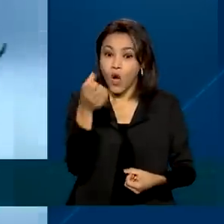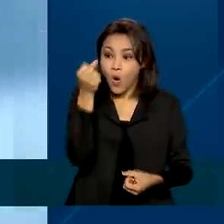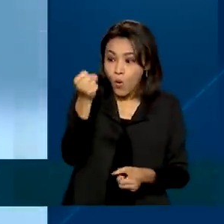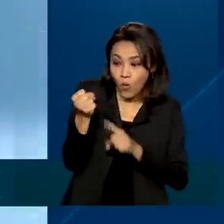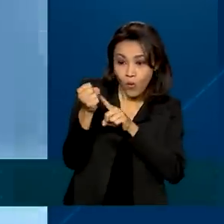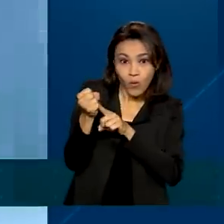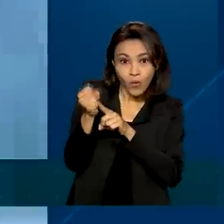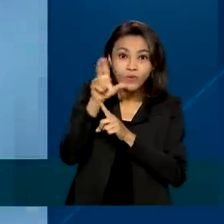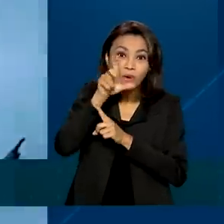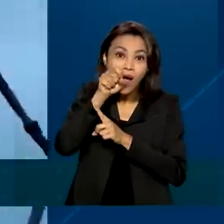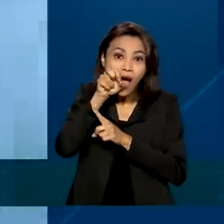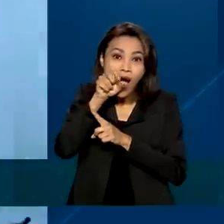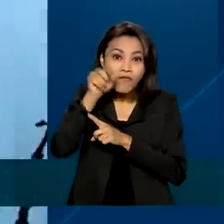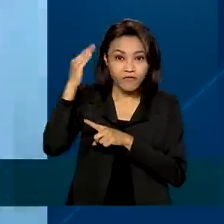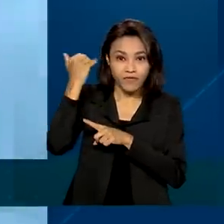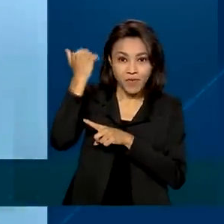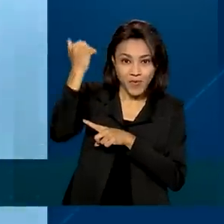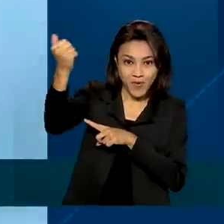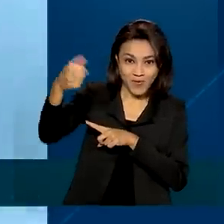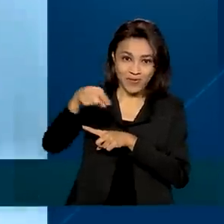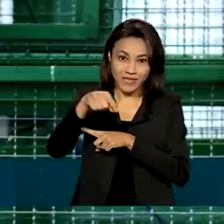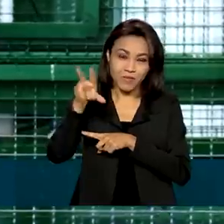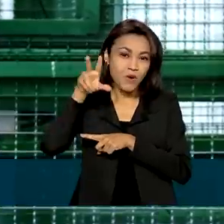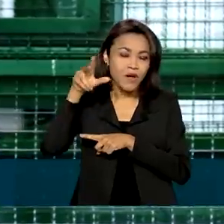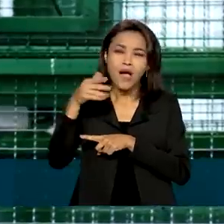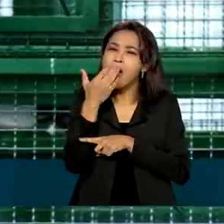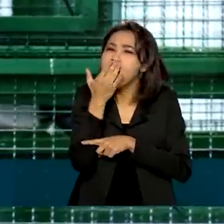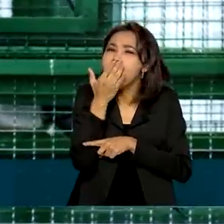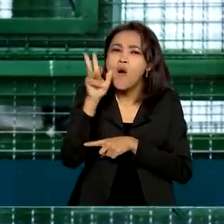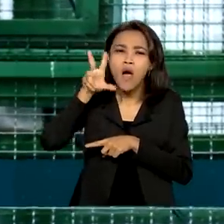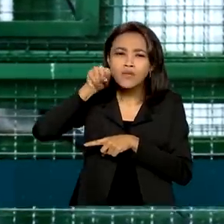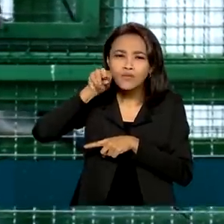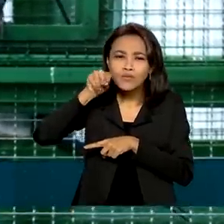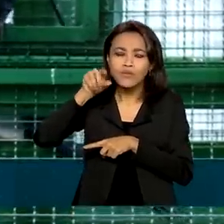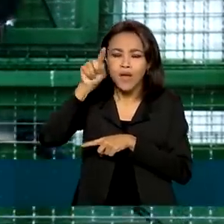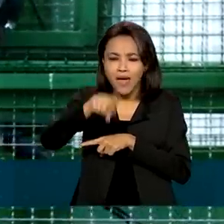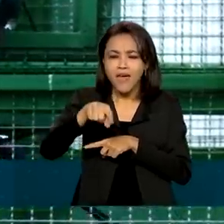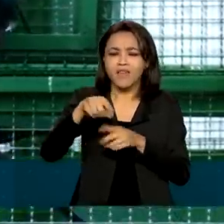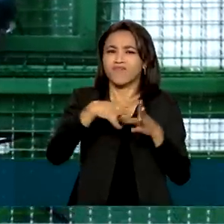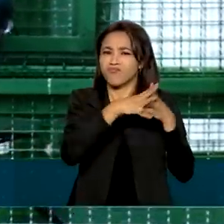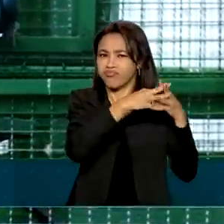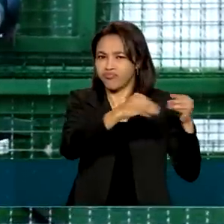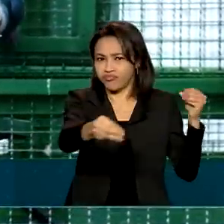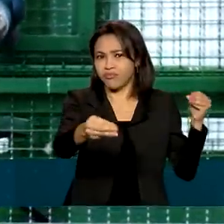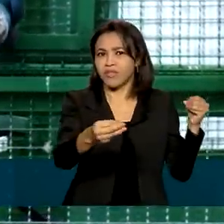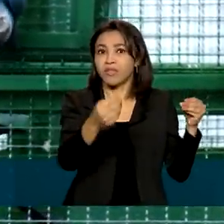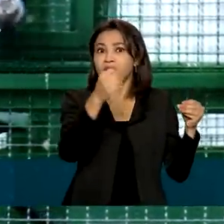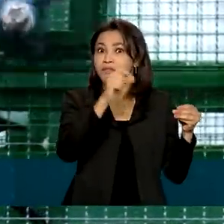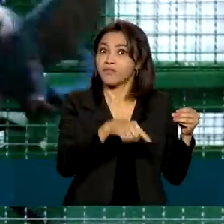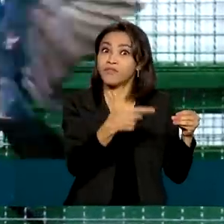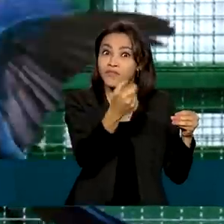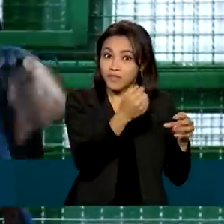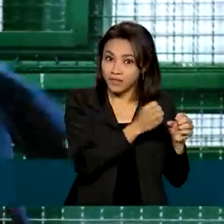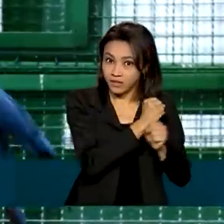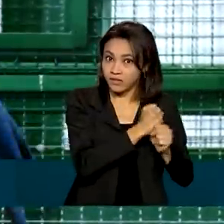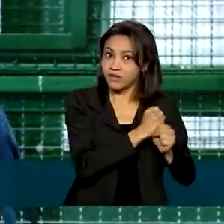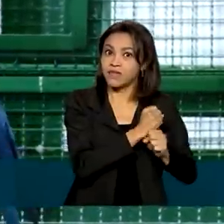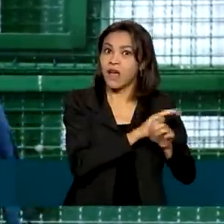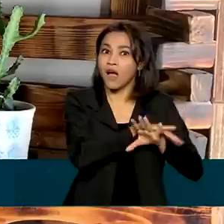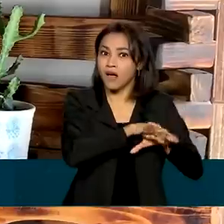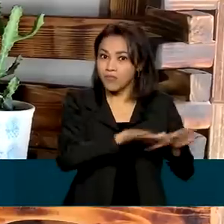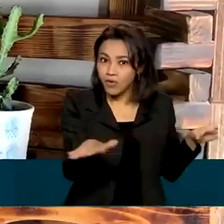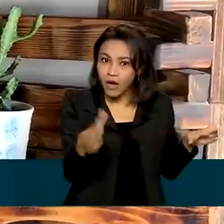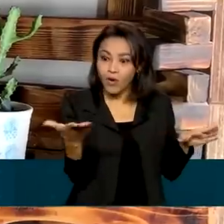famosas por seus tons azulados. A espécie, considerada extinta há mais de duas décadas, volta ao seu habitat.